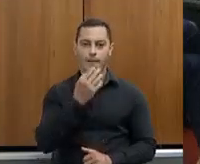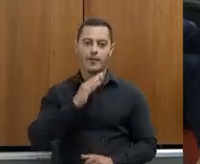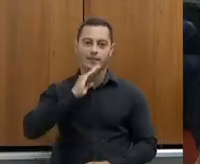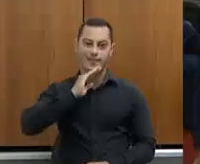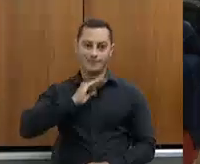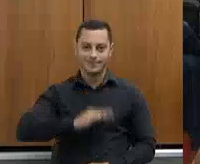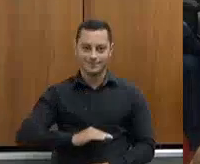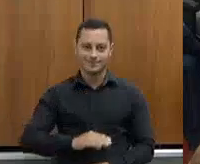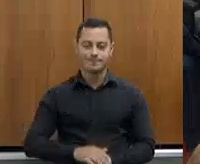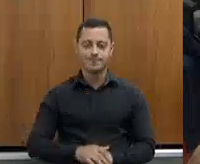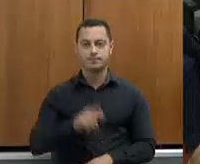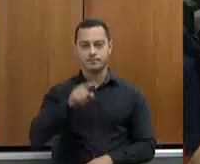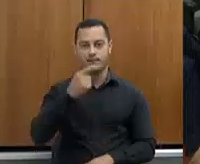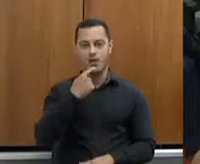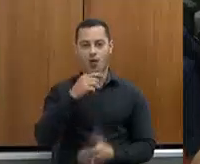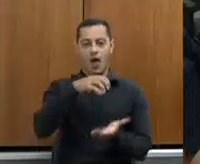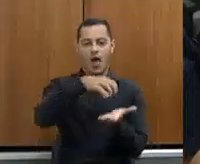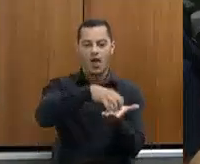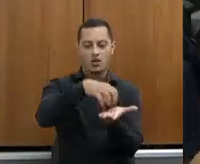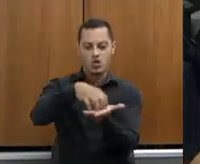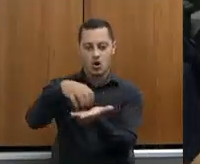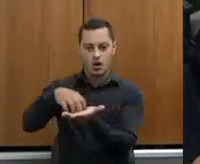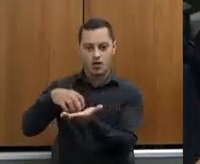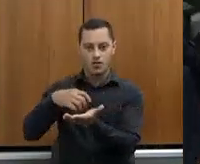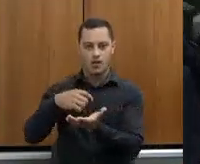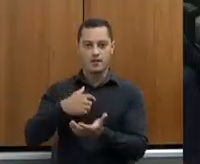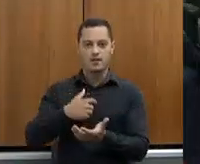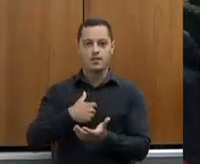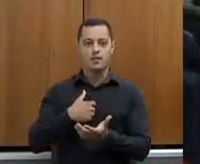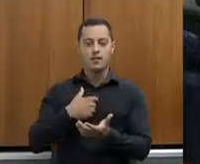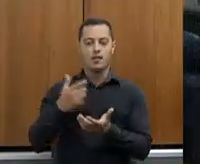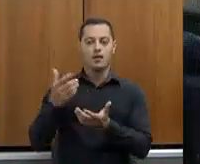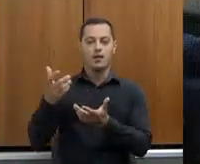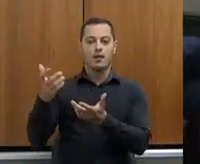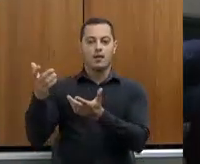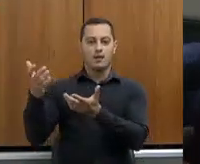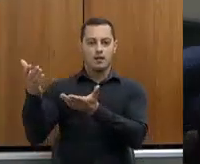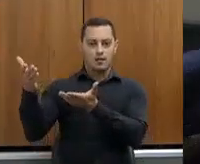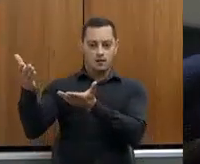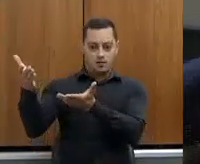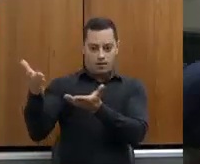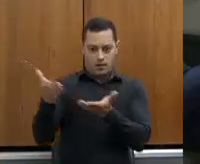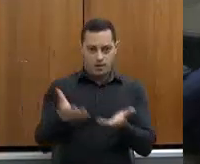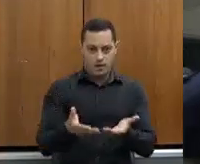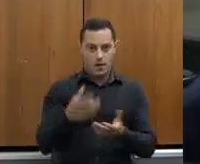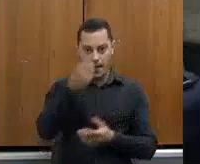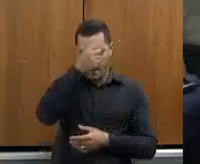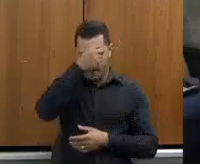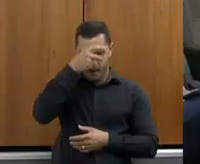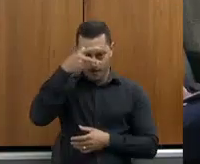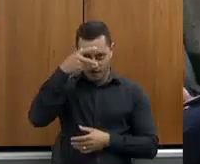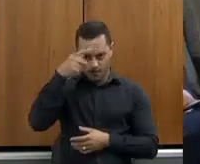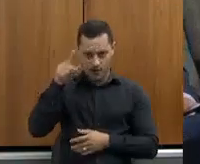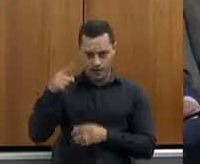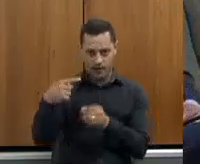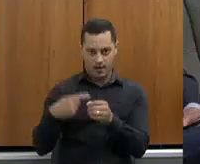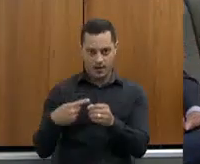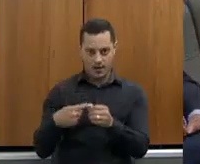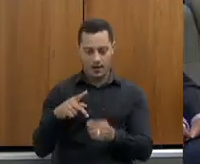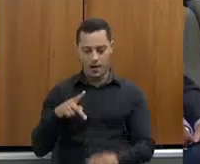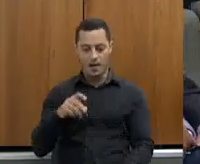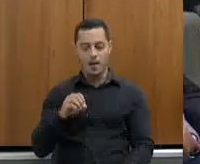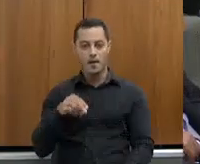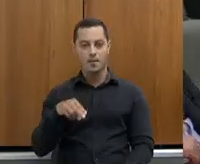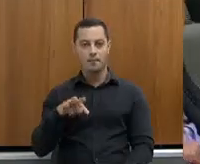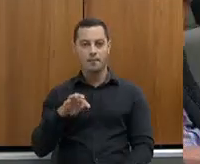questão das regionais, eu até recebi o prefeito de Ponte Nova essa semana também, mas é realmente uma questão que